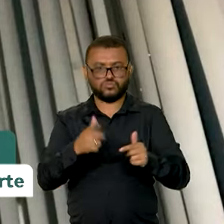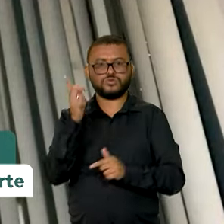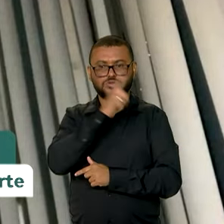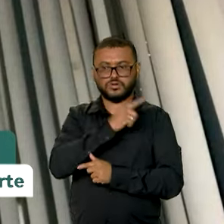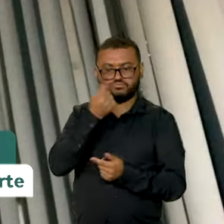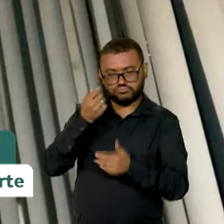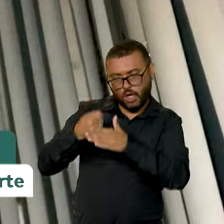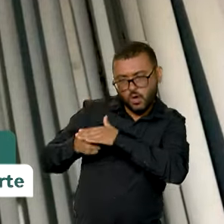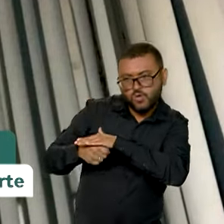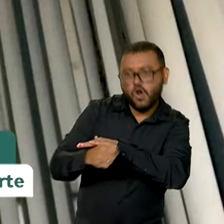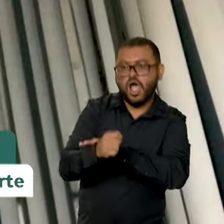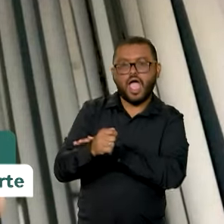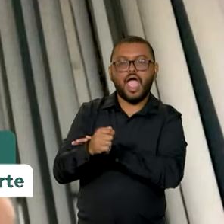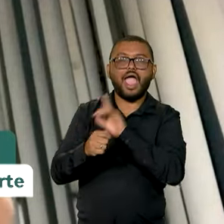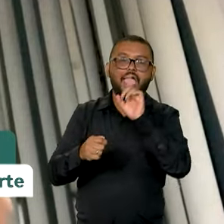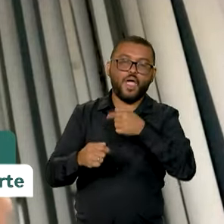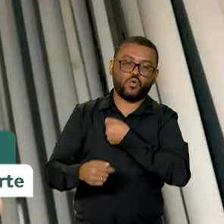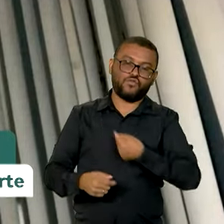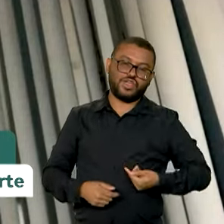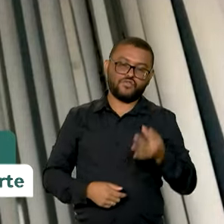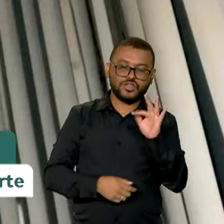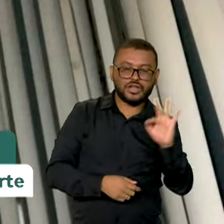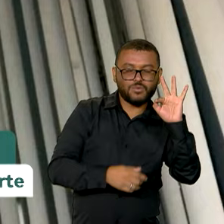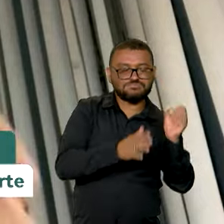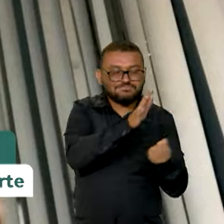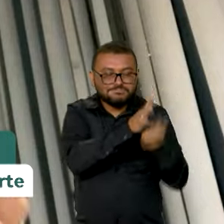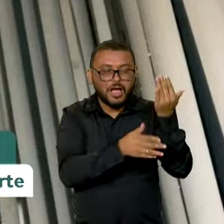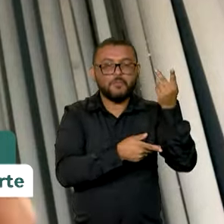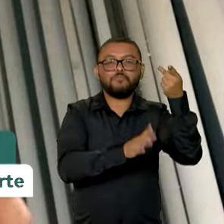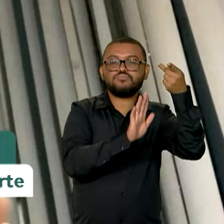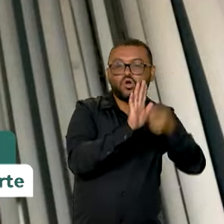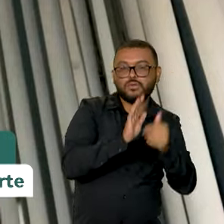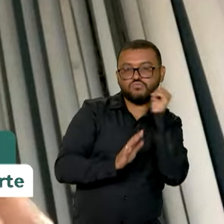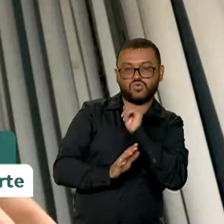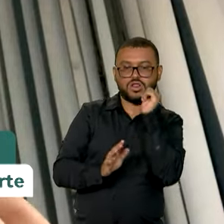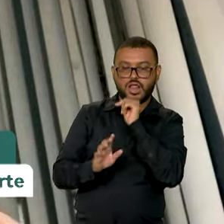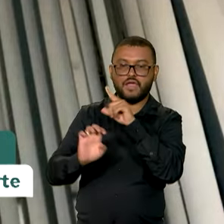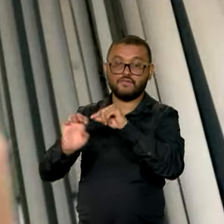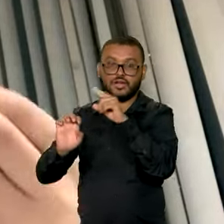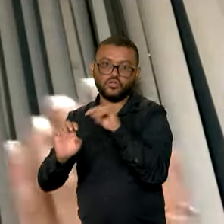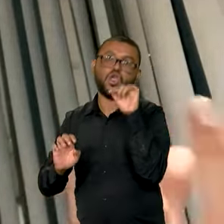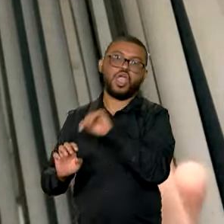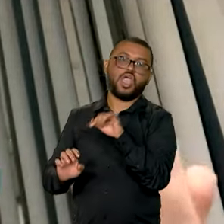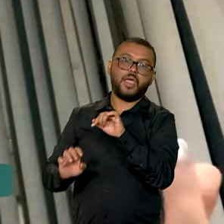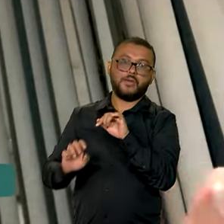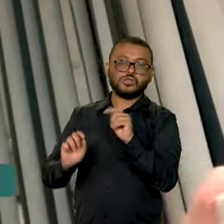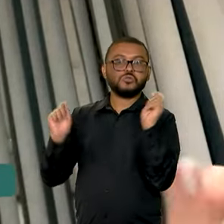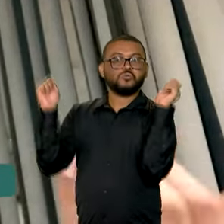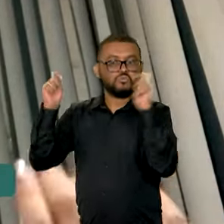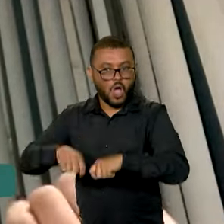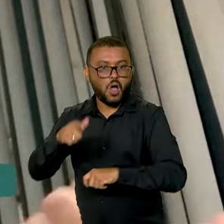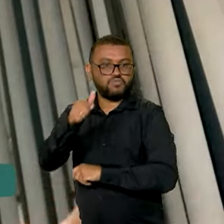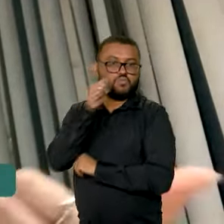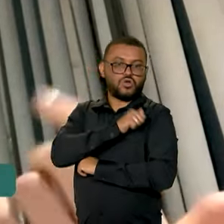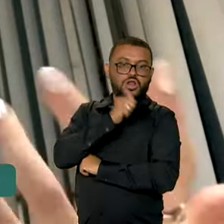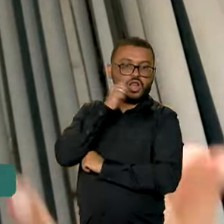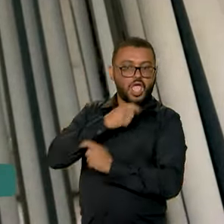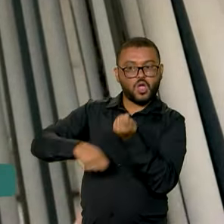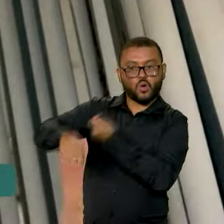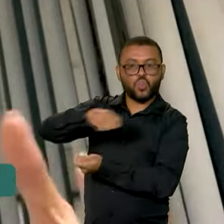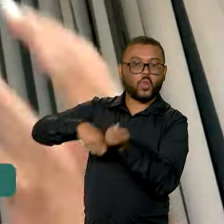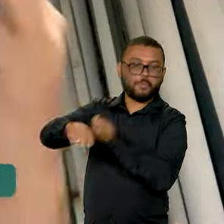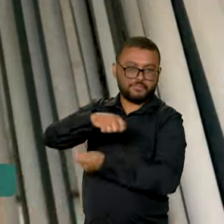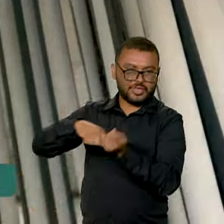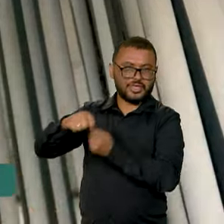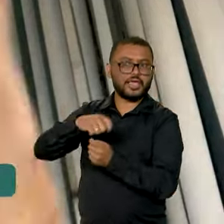investimento, nessa resposta do governo federal para o empreendedorismo feminino, a gente vê isso como um grande potencial econômico